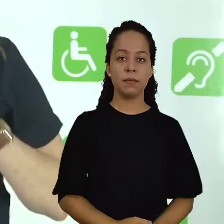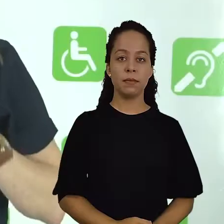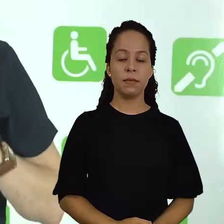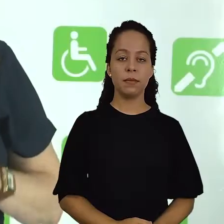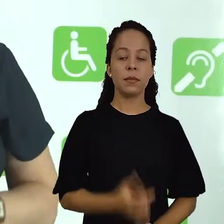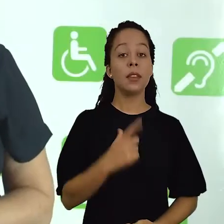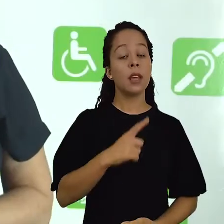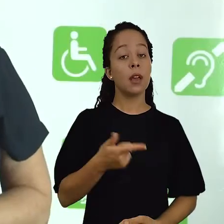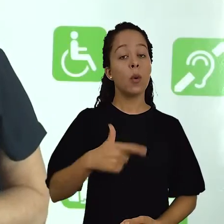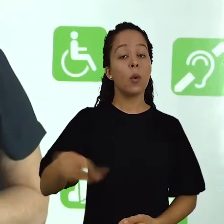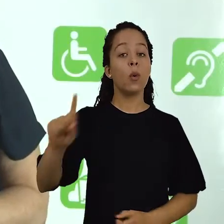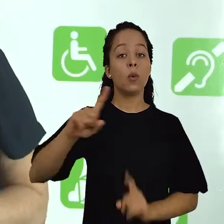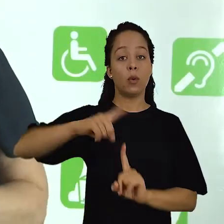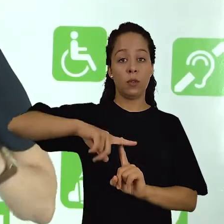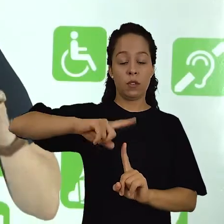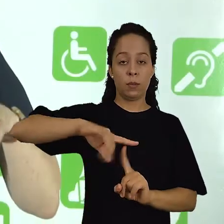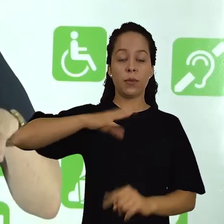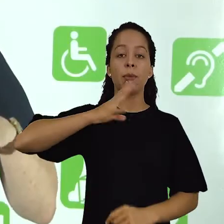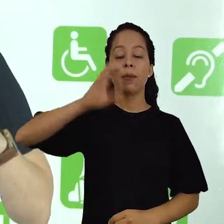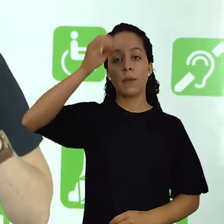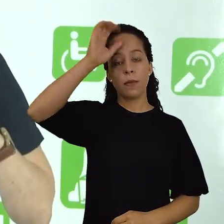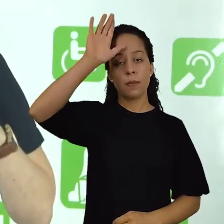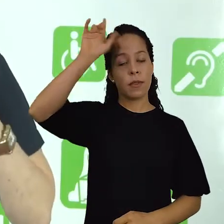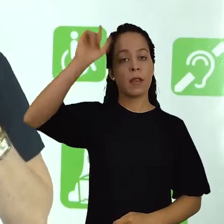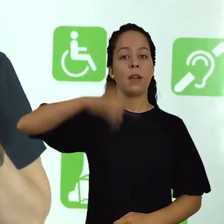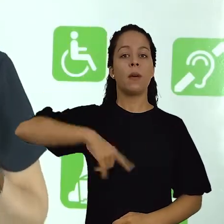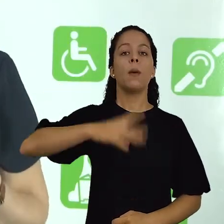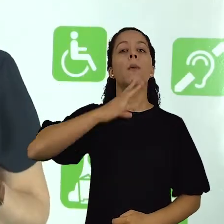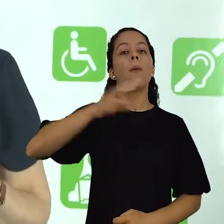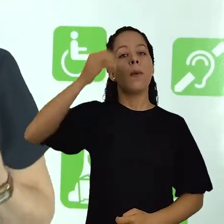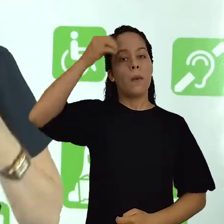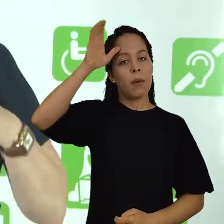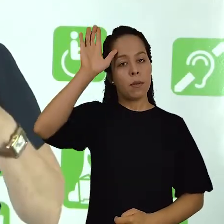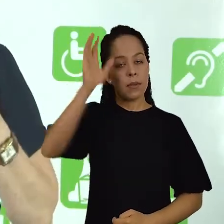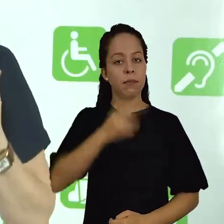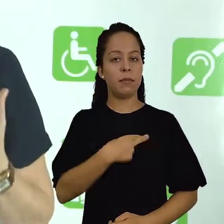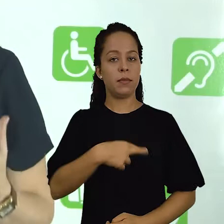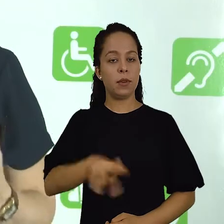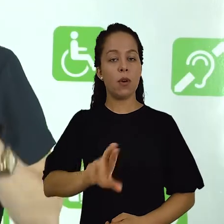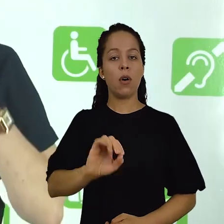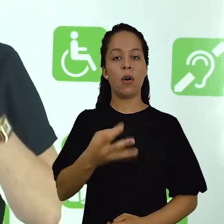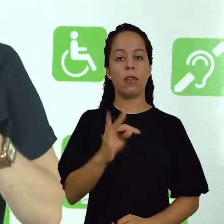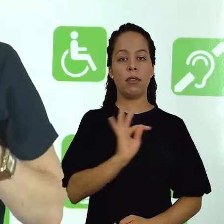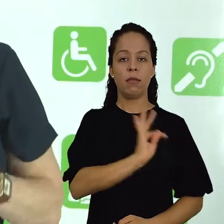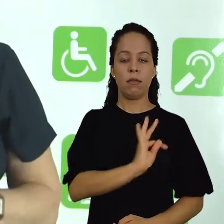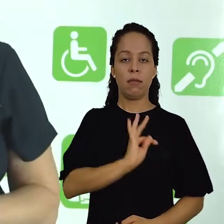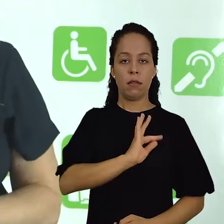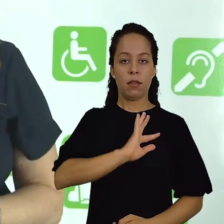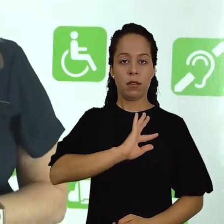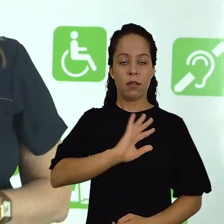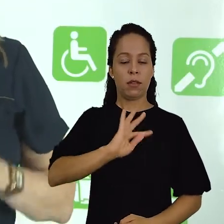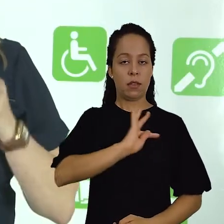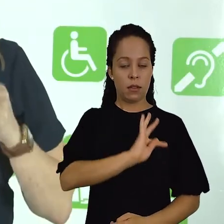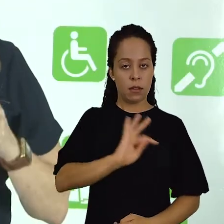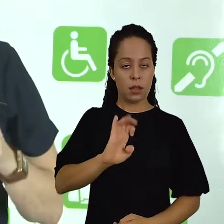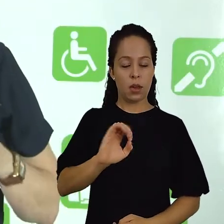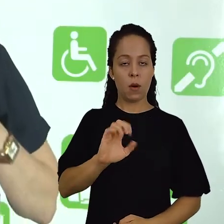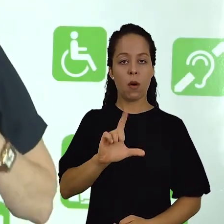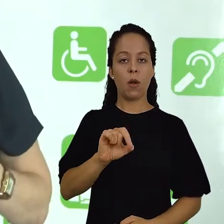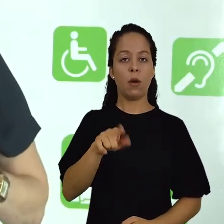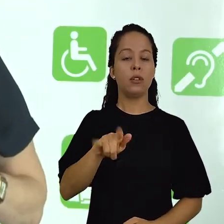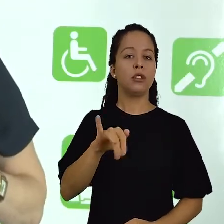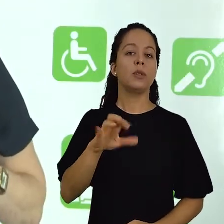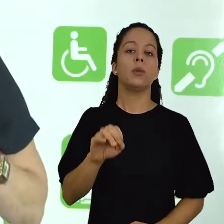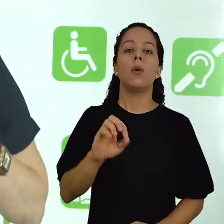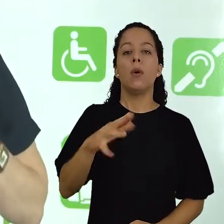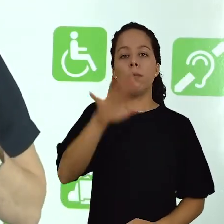Outro tipo de conhecimento é conhecido como conhecimento religioso, ou também teológico ou mítico. Esse conhecimento